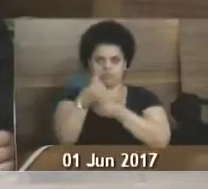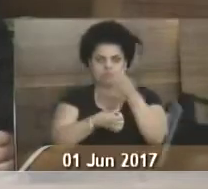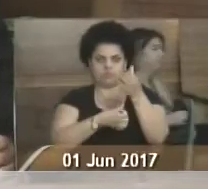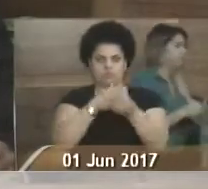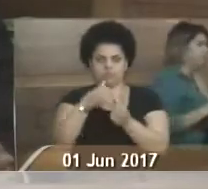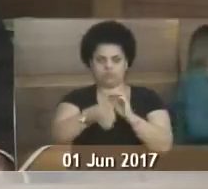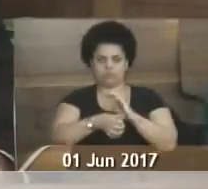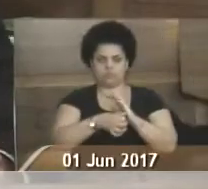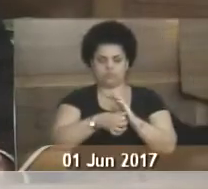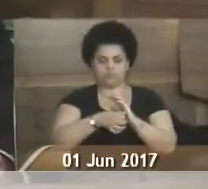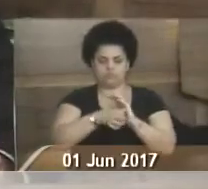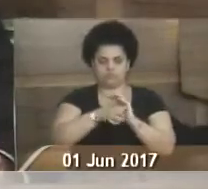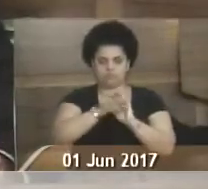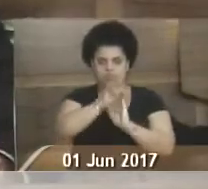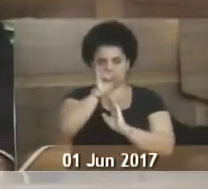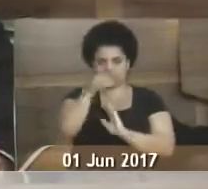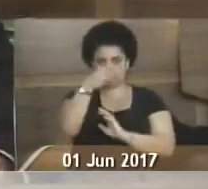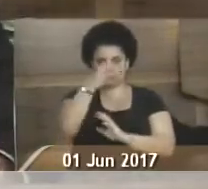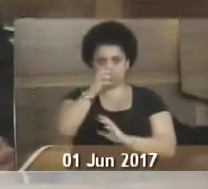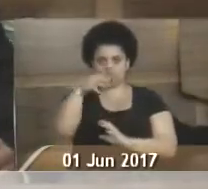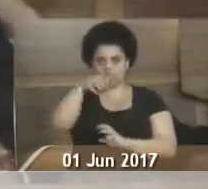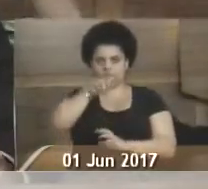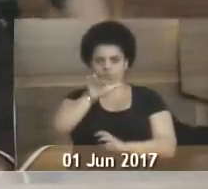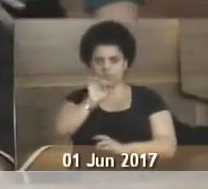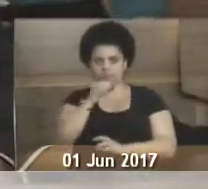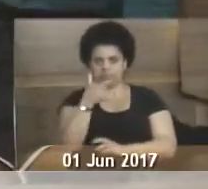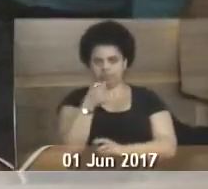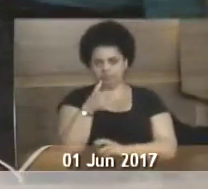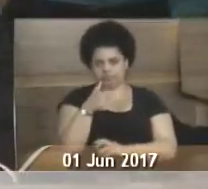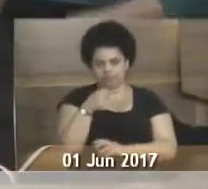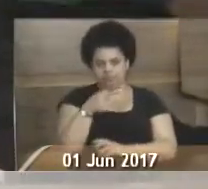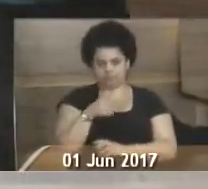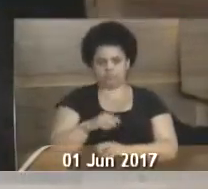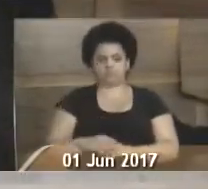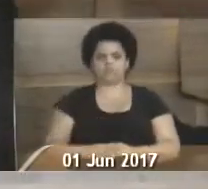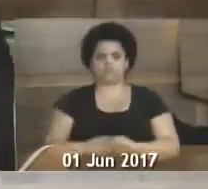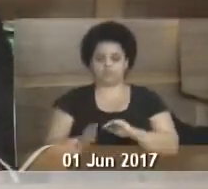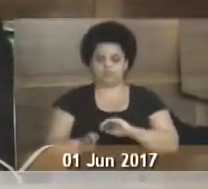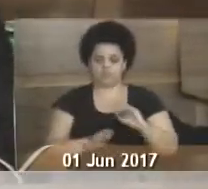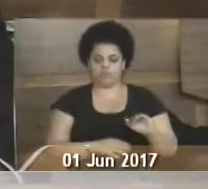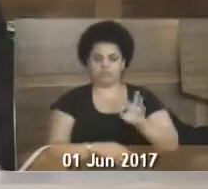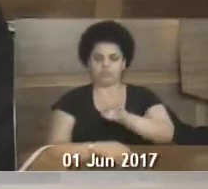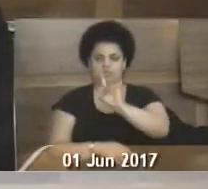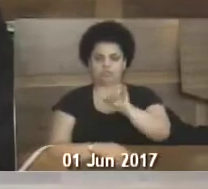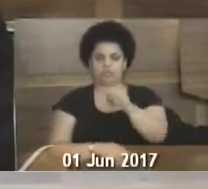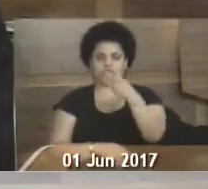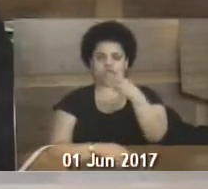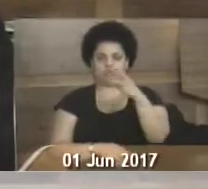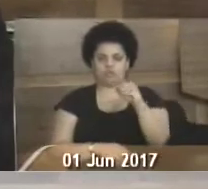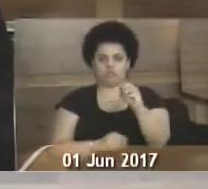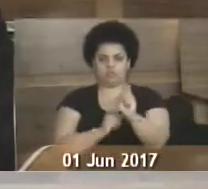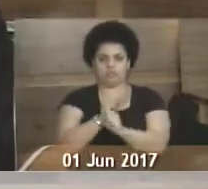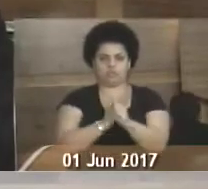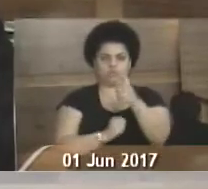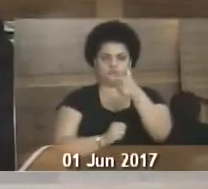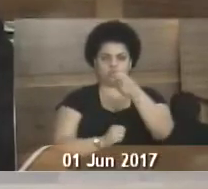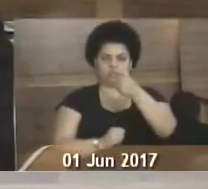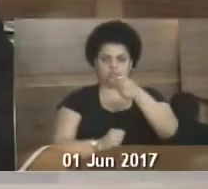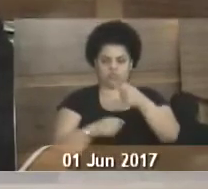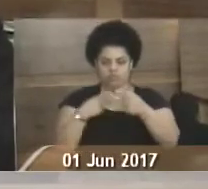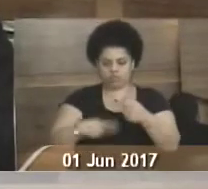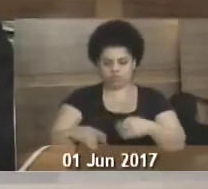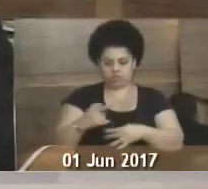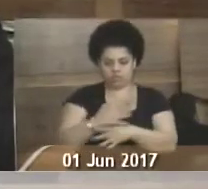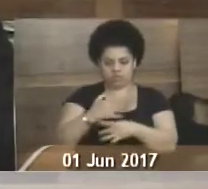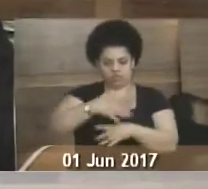18ª legislatura, realizada no dia 30 de maio de 2017. Aos 30 dias do mês de maio do ano 2017, nessa cidade de